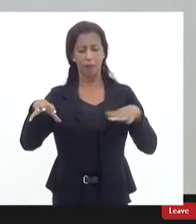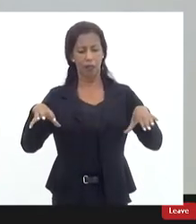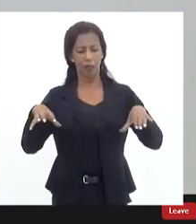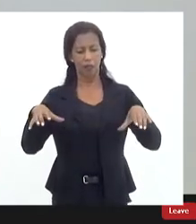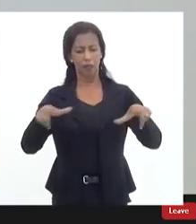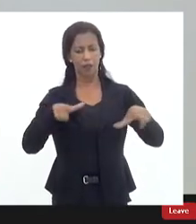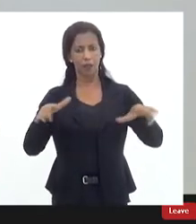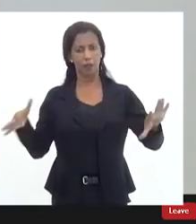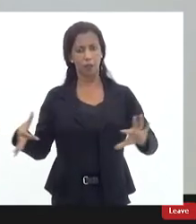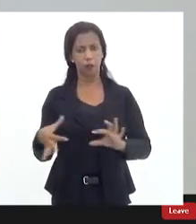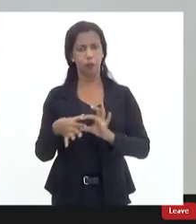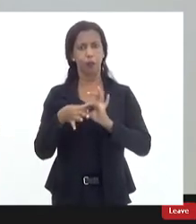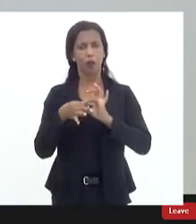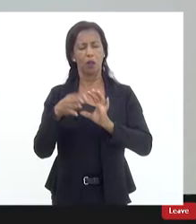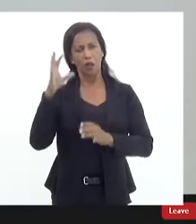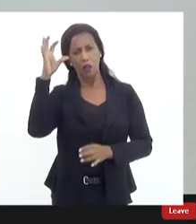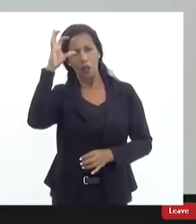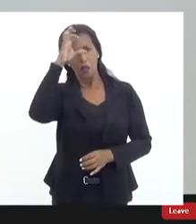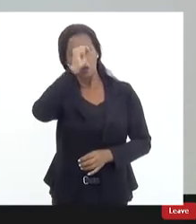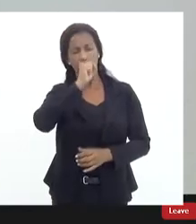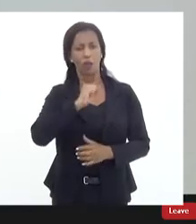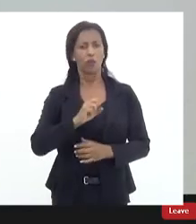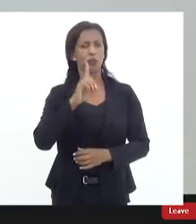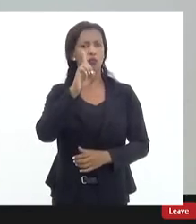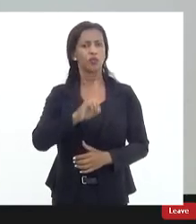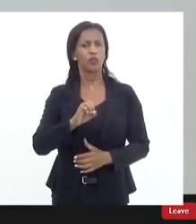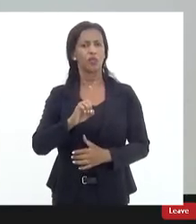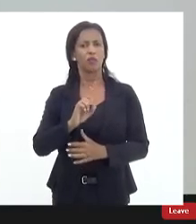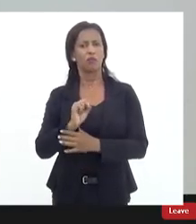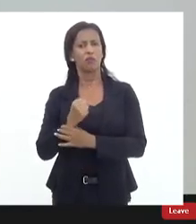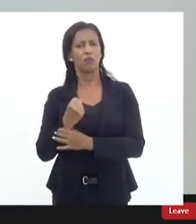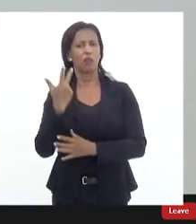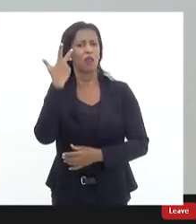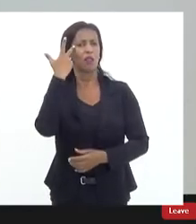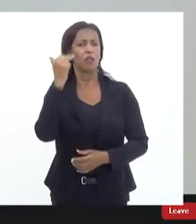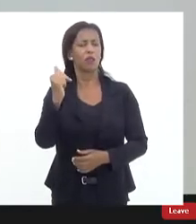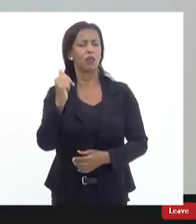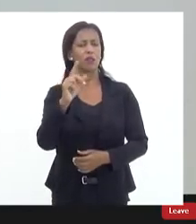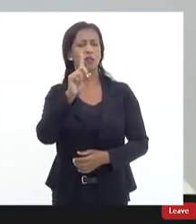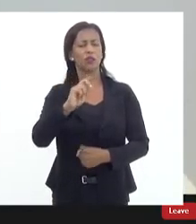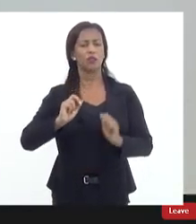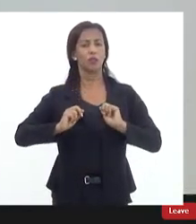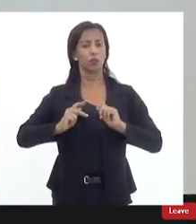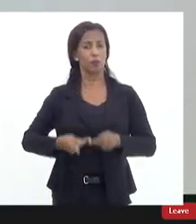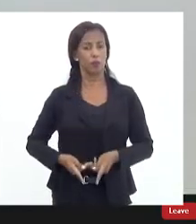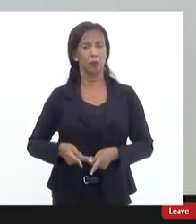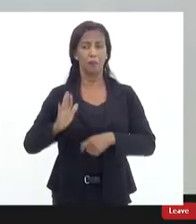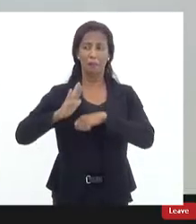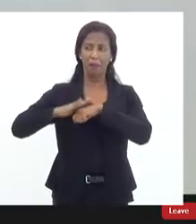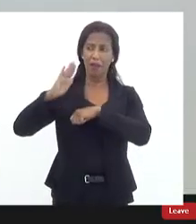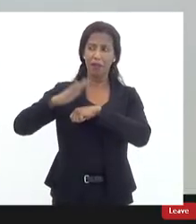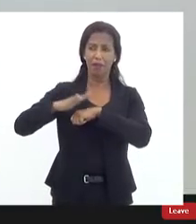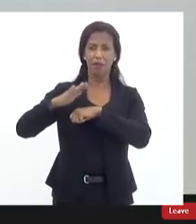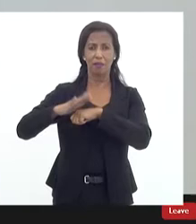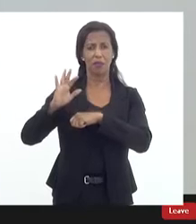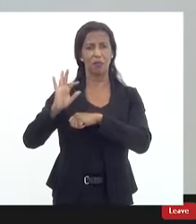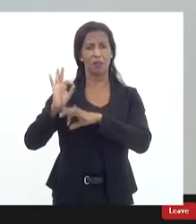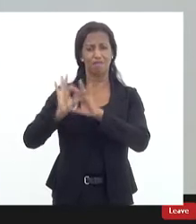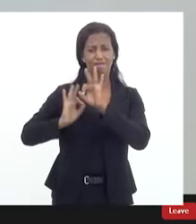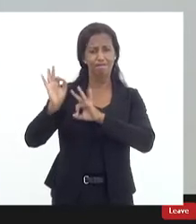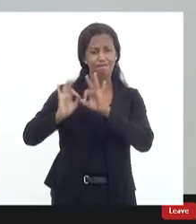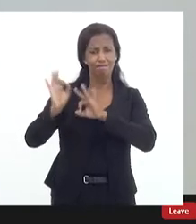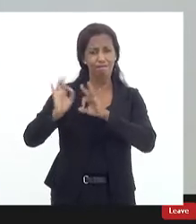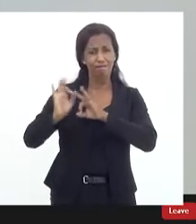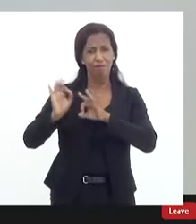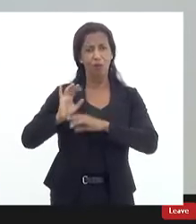a compreensão do direito à segurança tem que ser entendida como natureza de direito humano mais que isso aperfeiçoando esse conceito